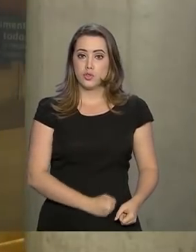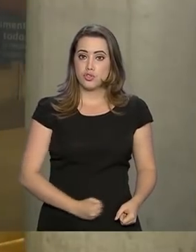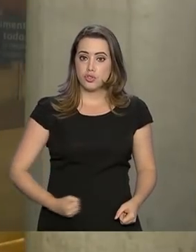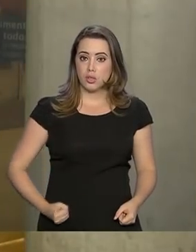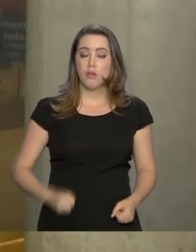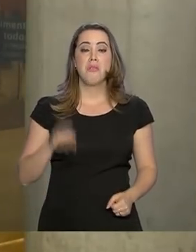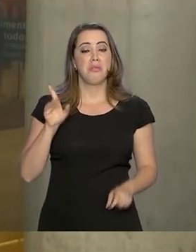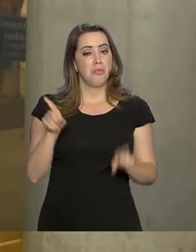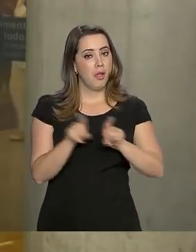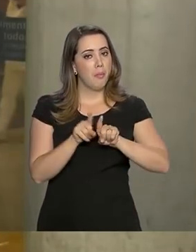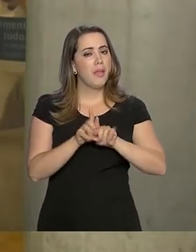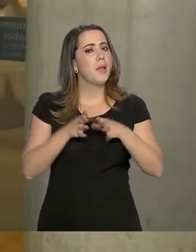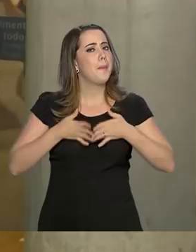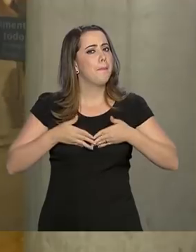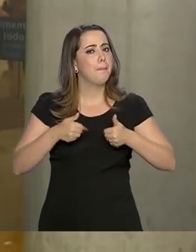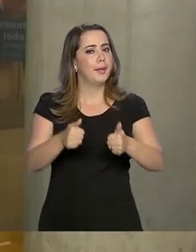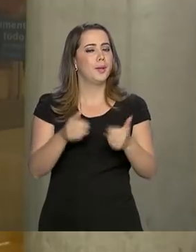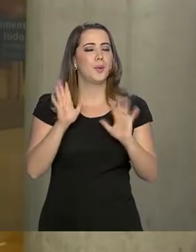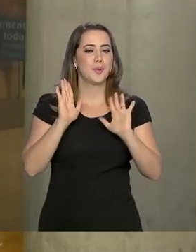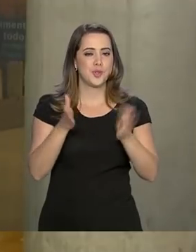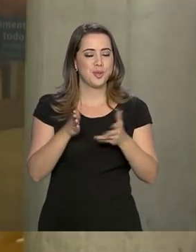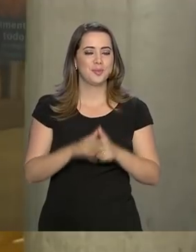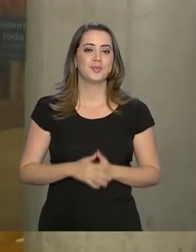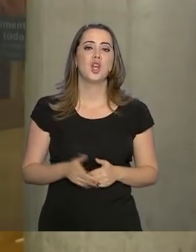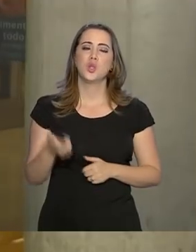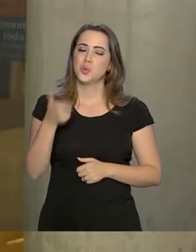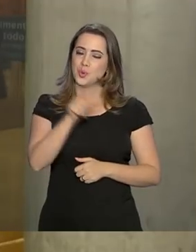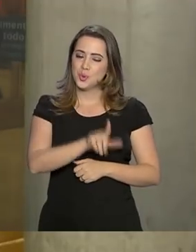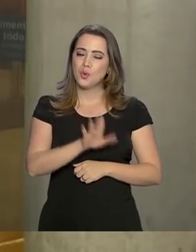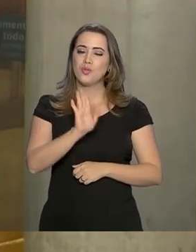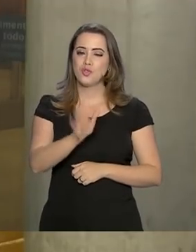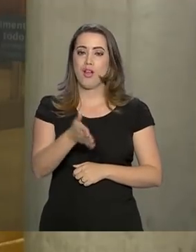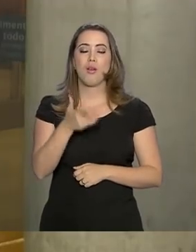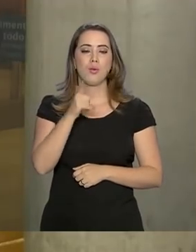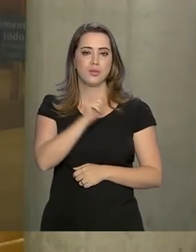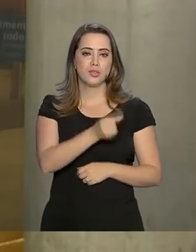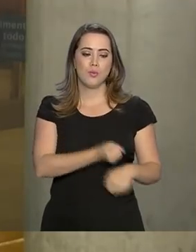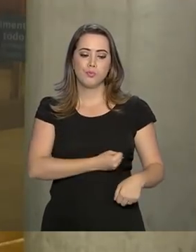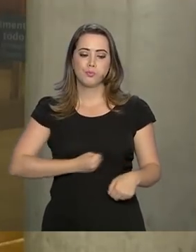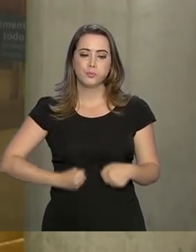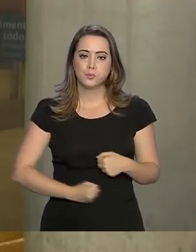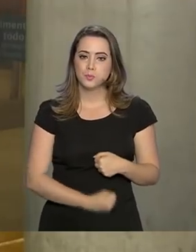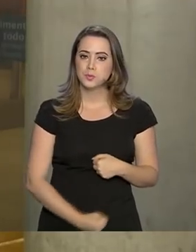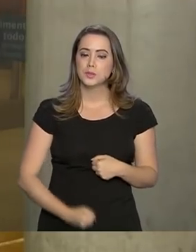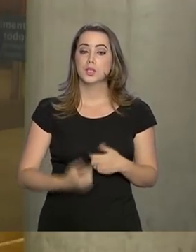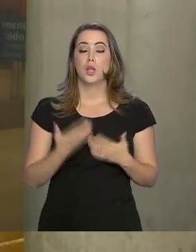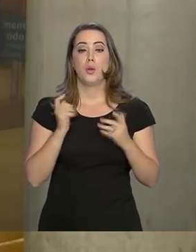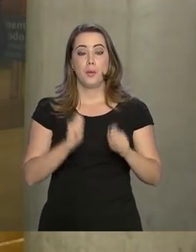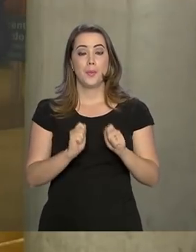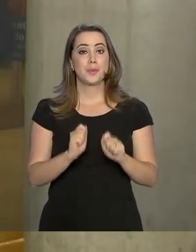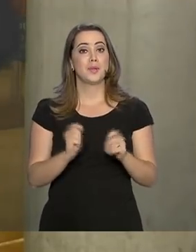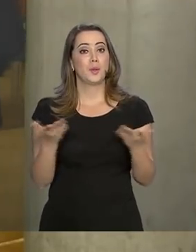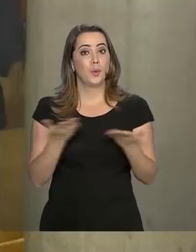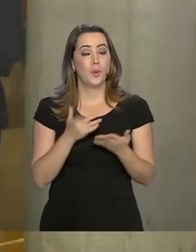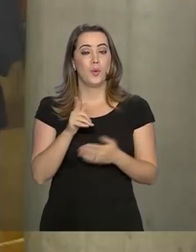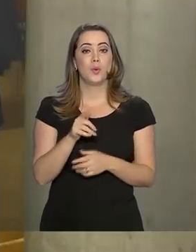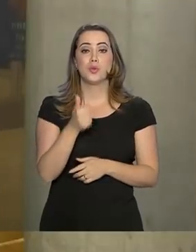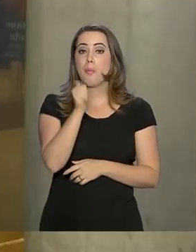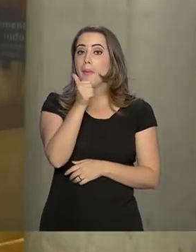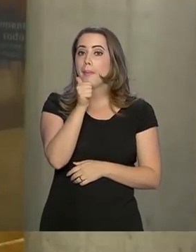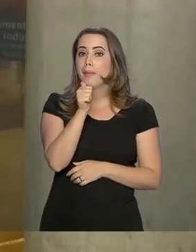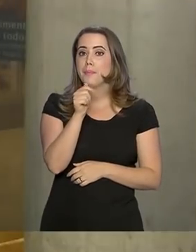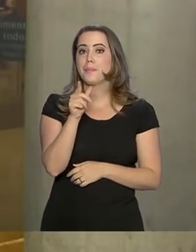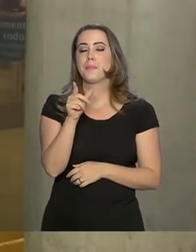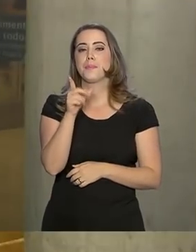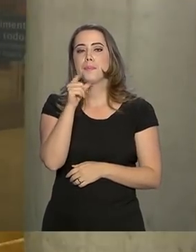também já apresenta melhoras e retomada das atividades, o que possibilitou a ingestão de líquidos. O presidente